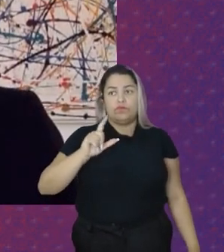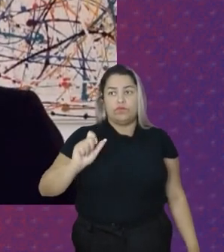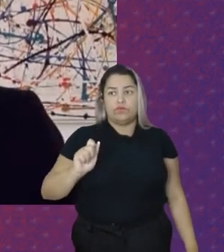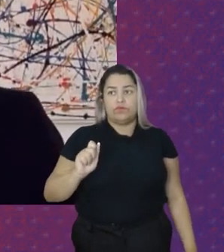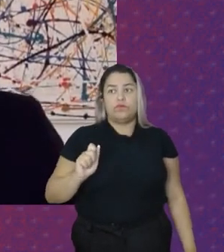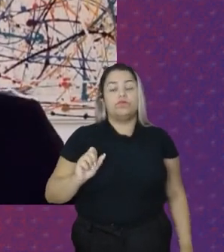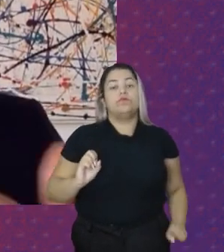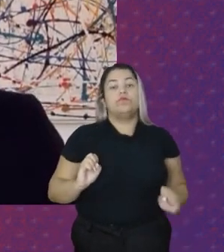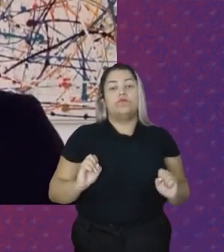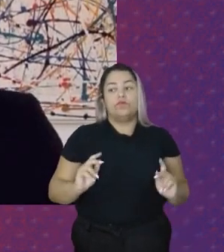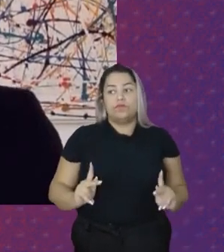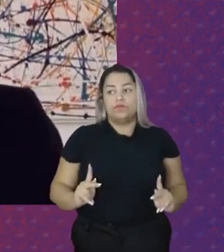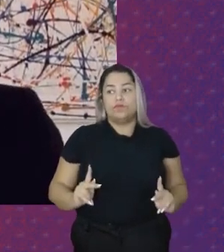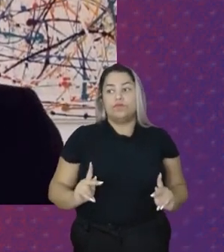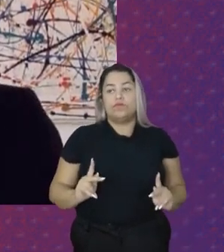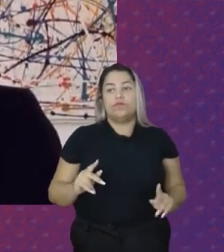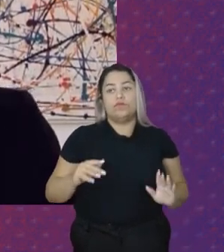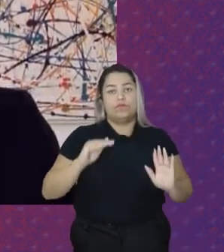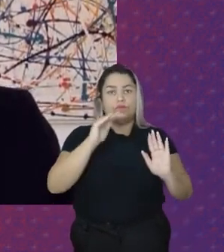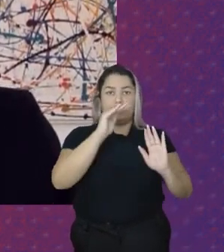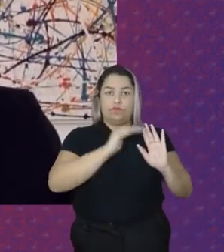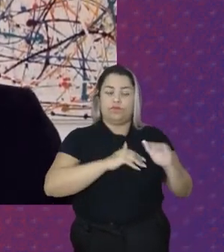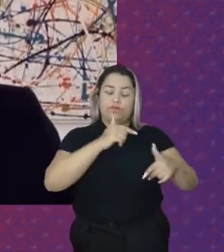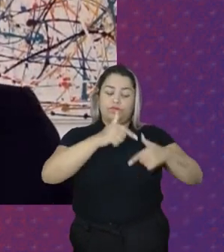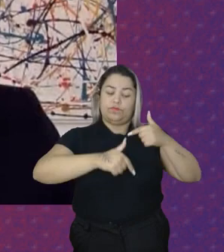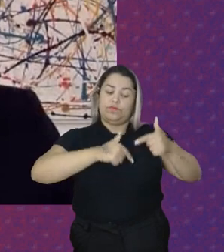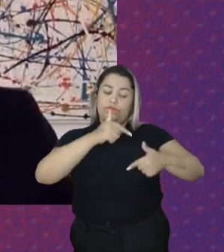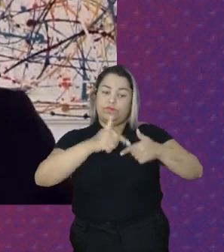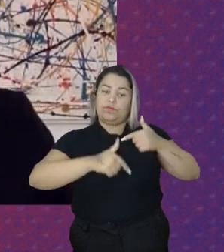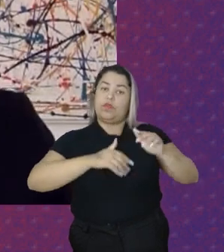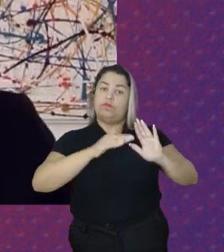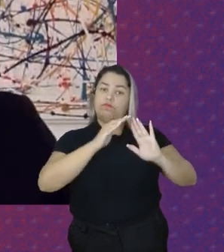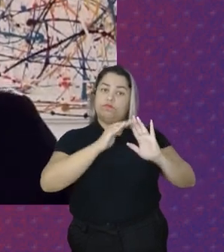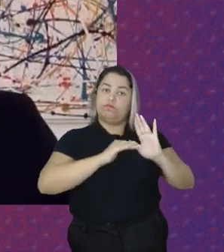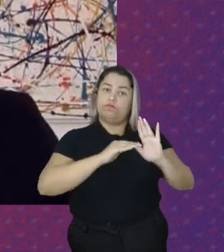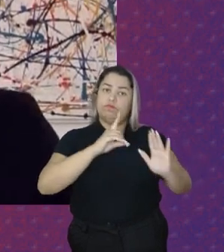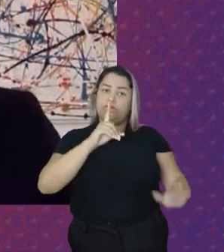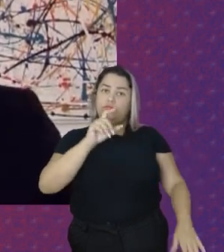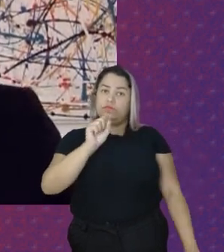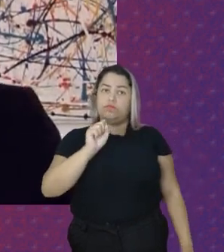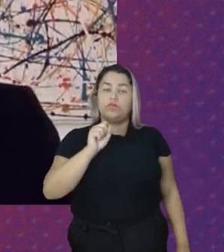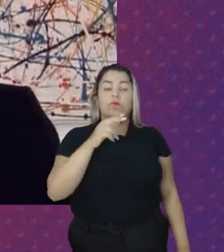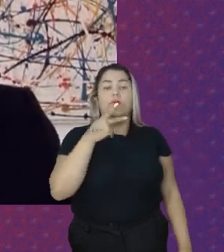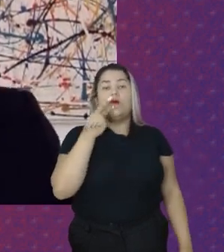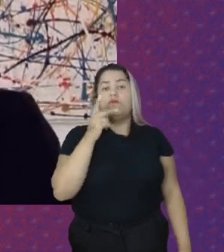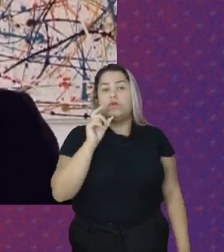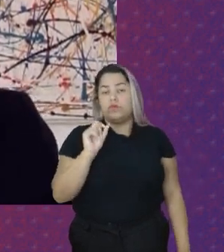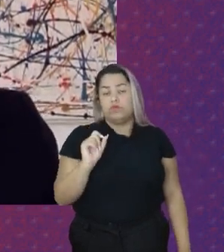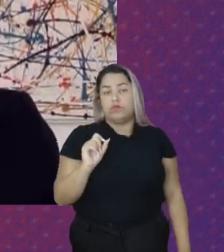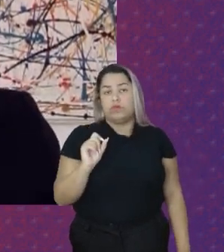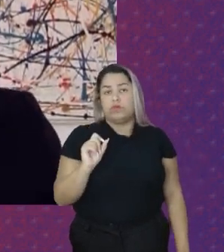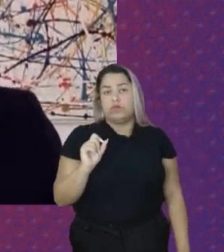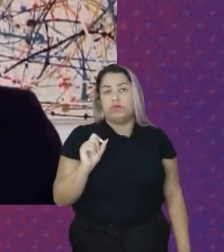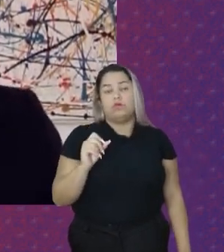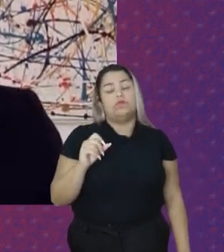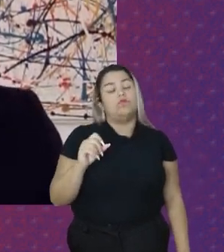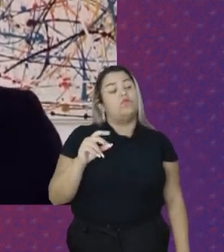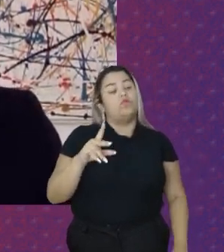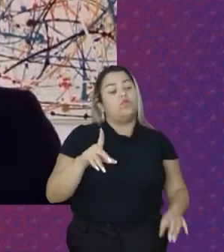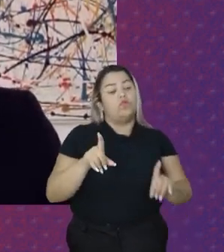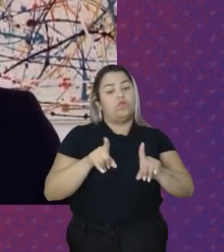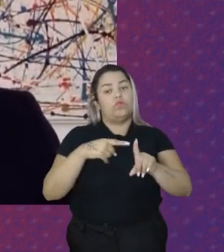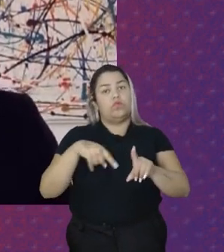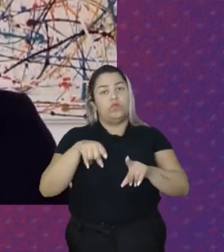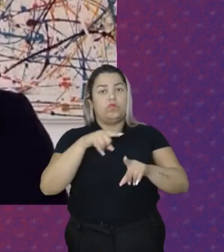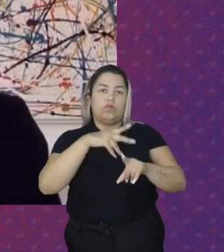Bom Panorama Panorama emprego Doméstico Em dados Do que Que a gente Está falando Quando a gente Está falando